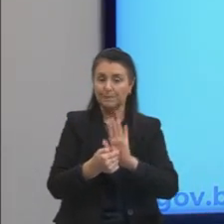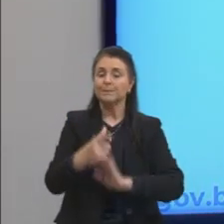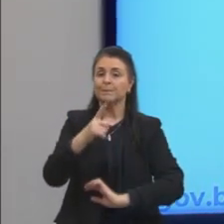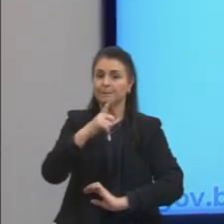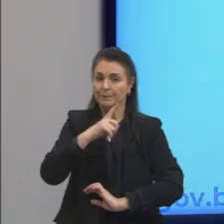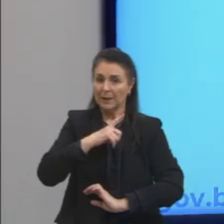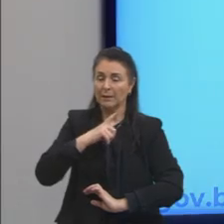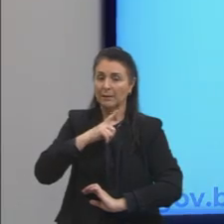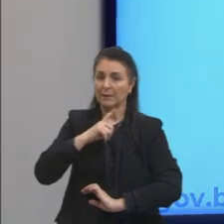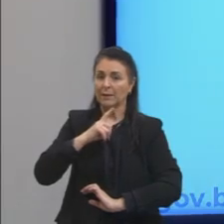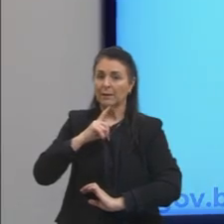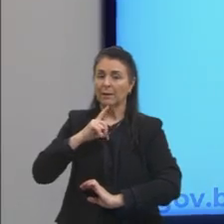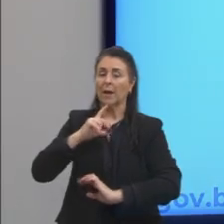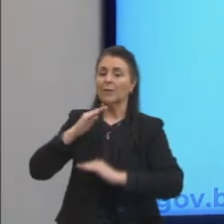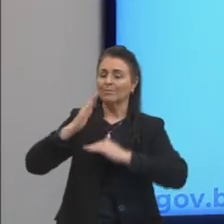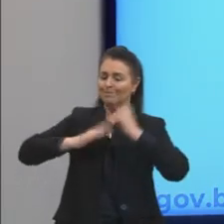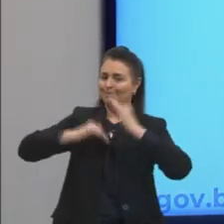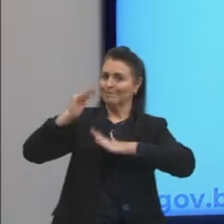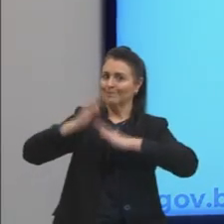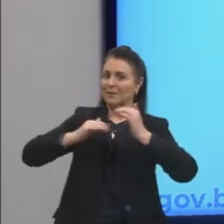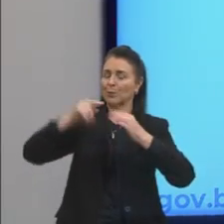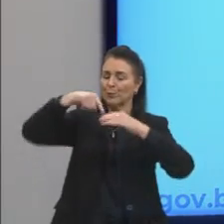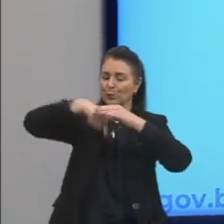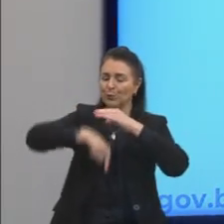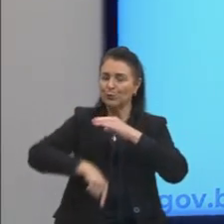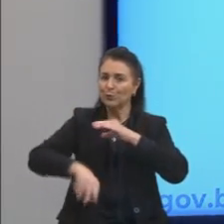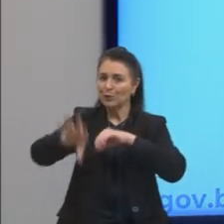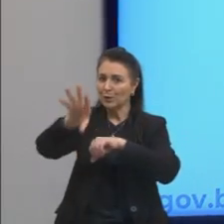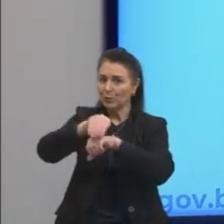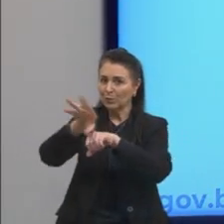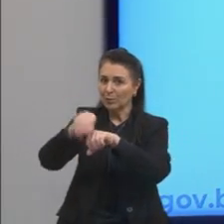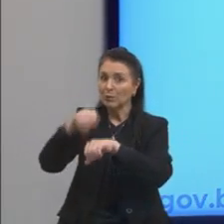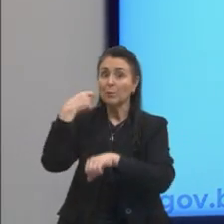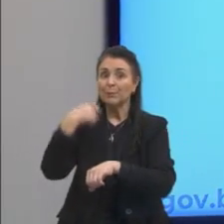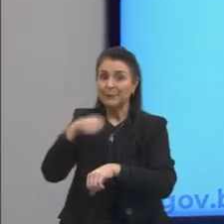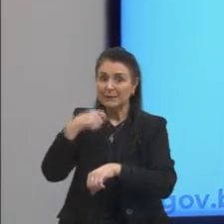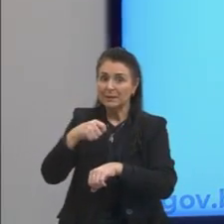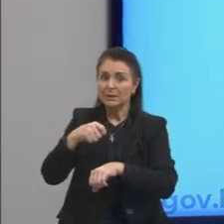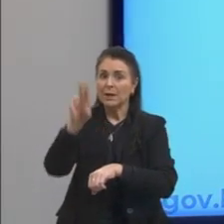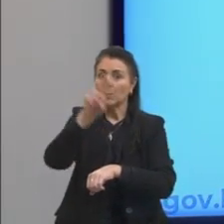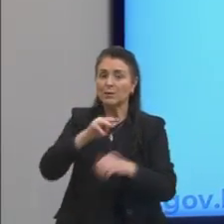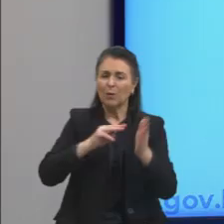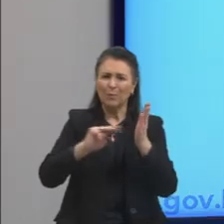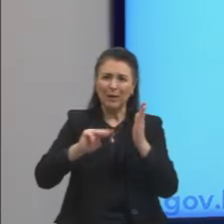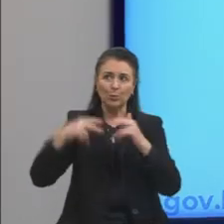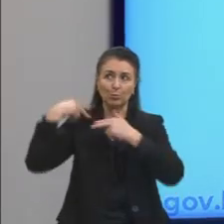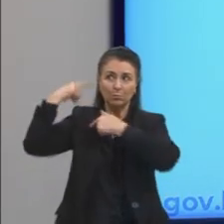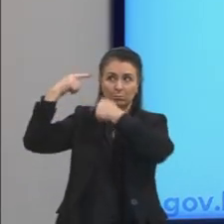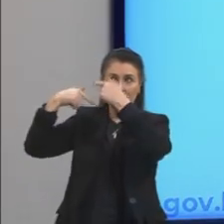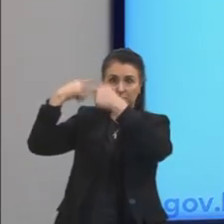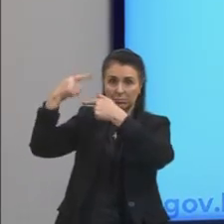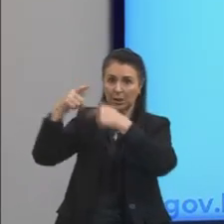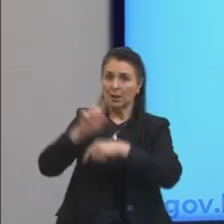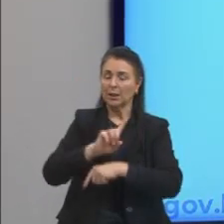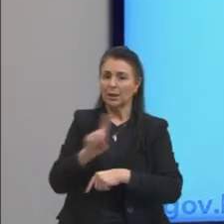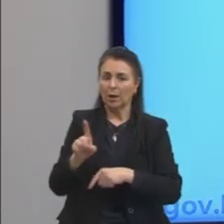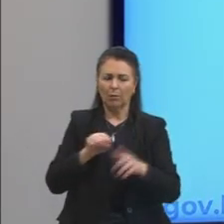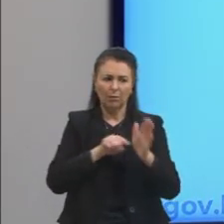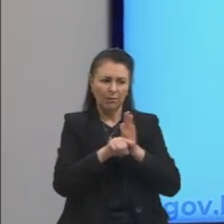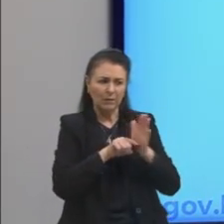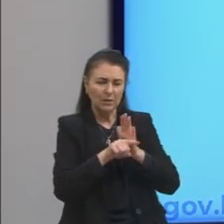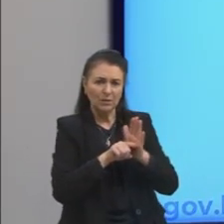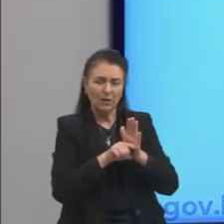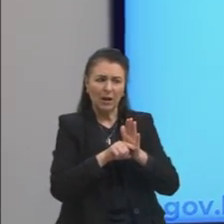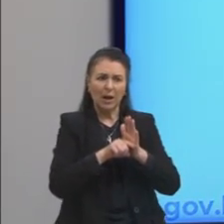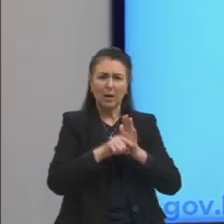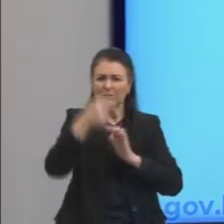reconstrução radical do conhecimento deve-se retomar o método da tradição? Não. Investigar os conteúdos